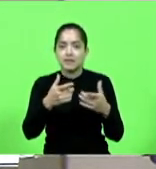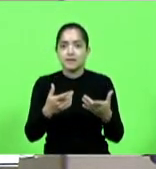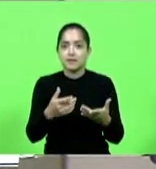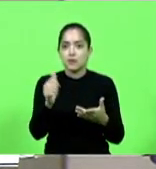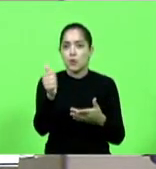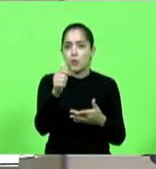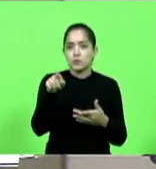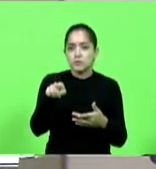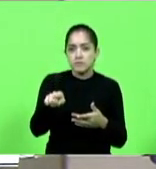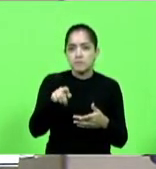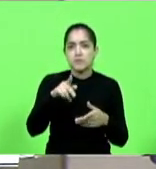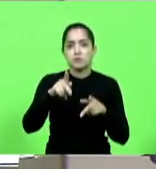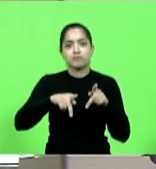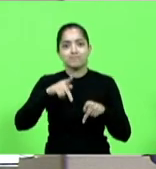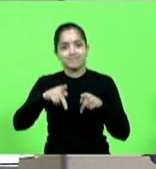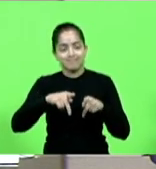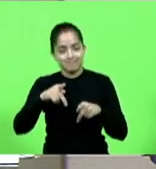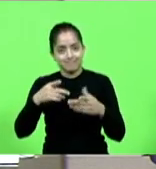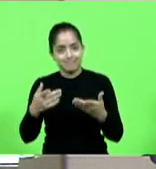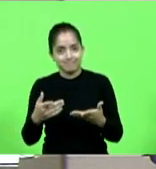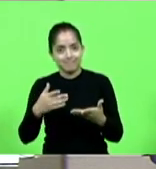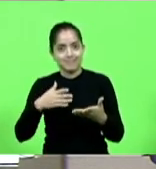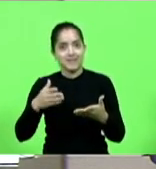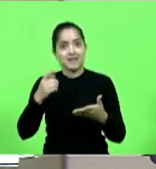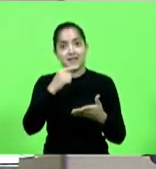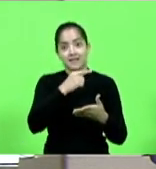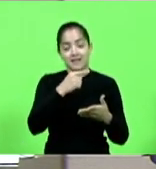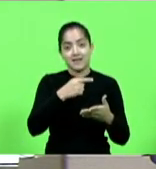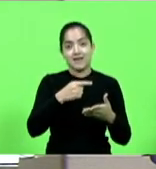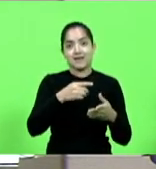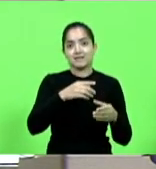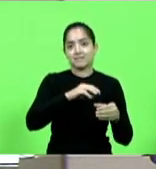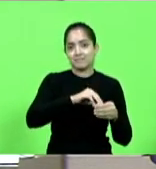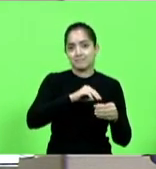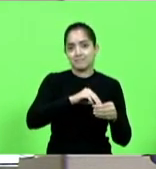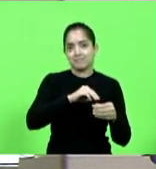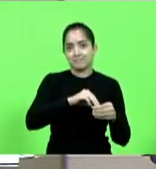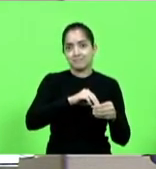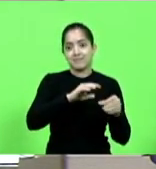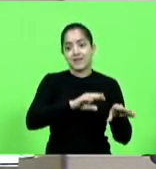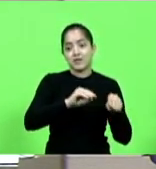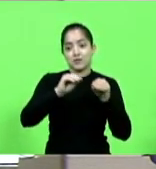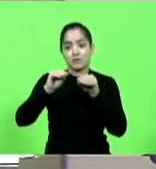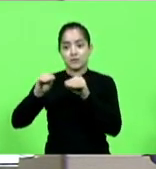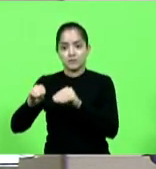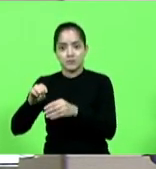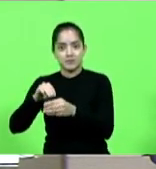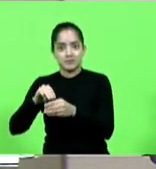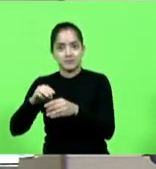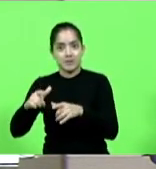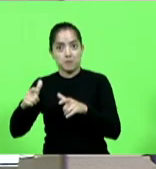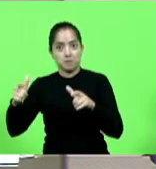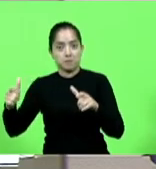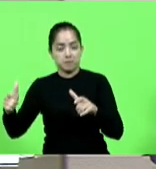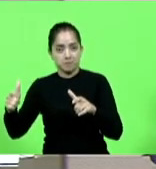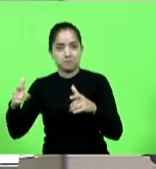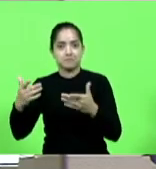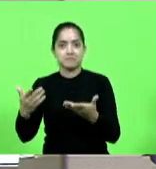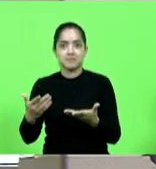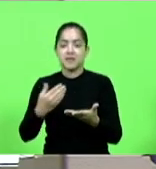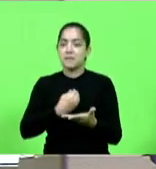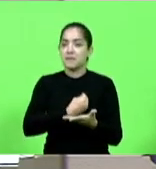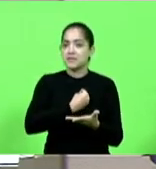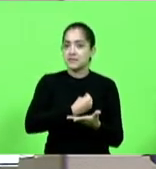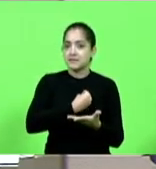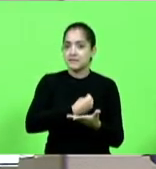mil habitantes minha terra natal tem tem oito aí migrei para um município maior município de 11 mil habitantes mas a vida nossa